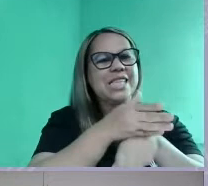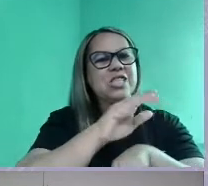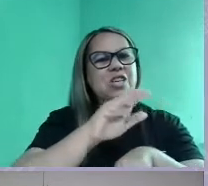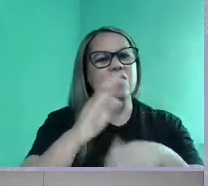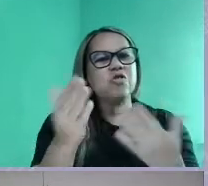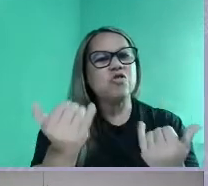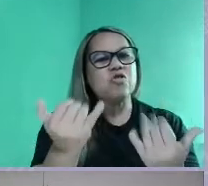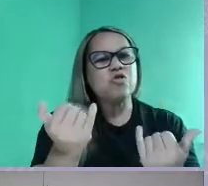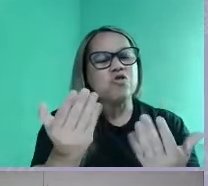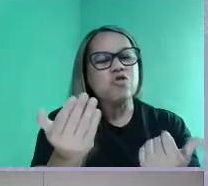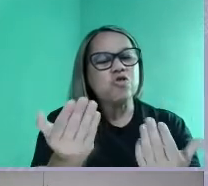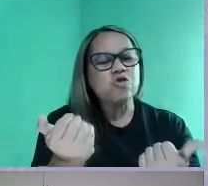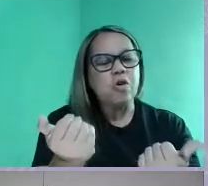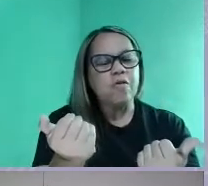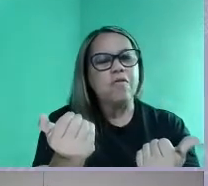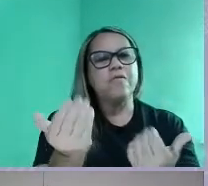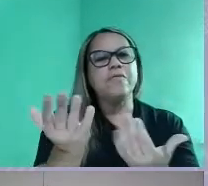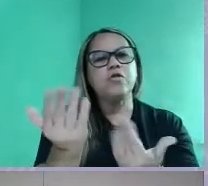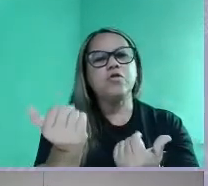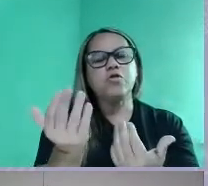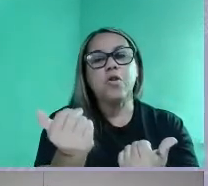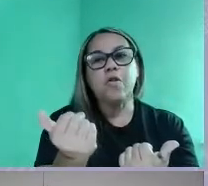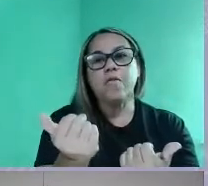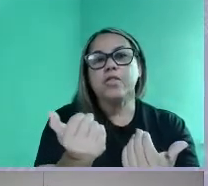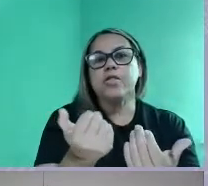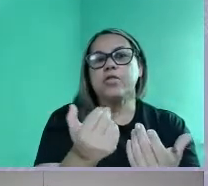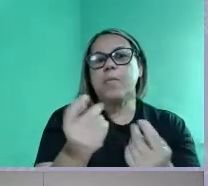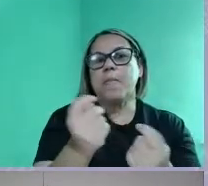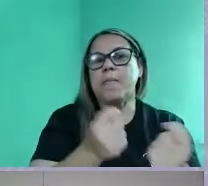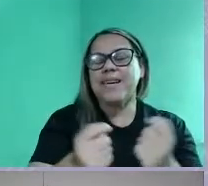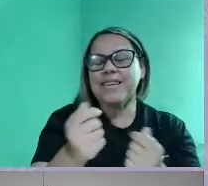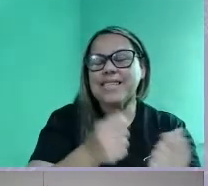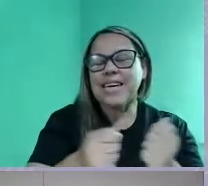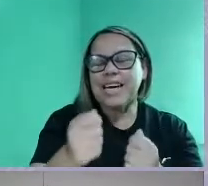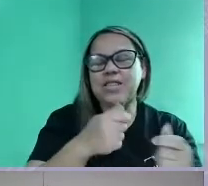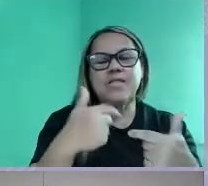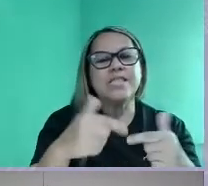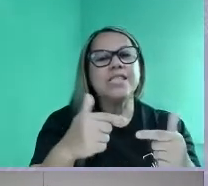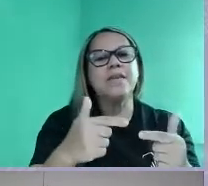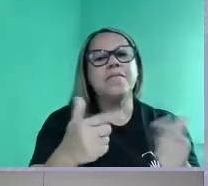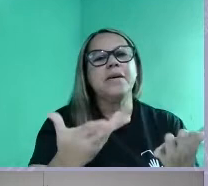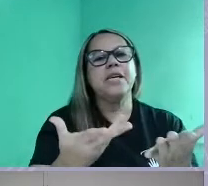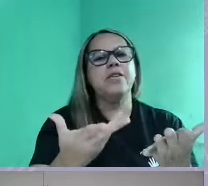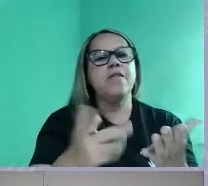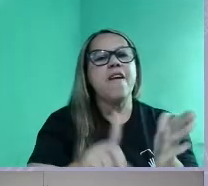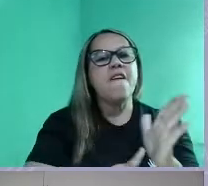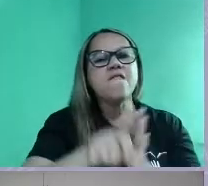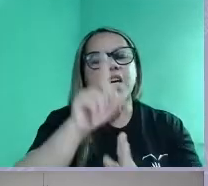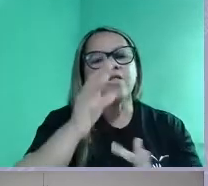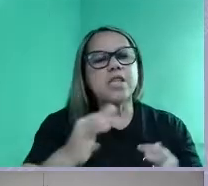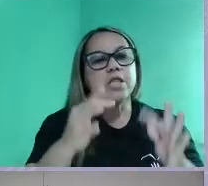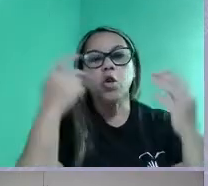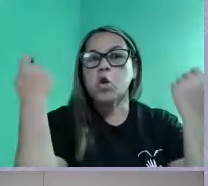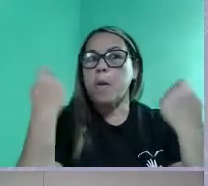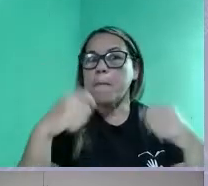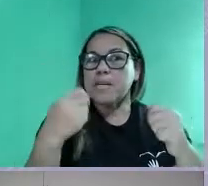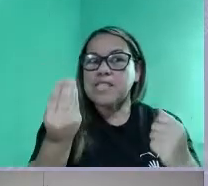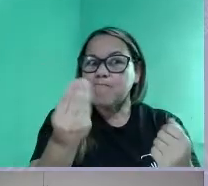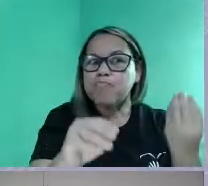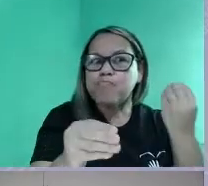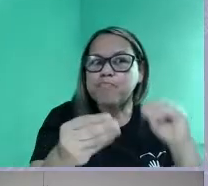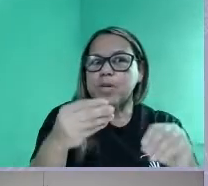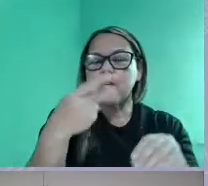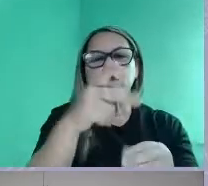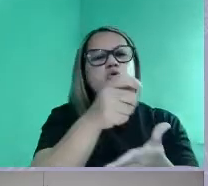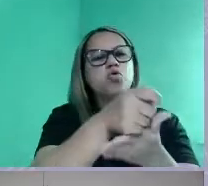mercado de trabalho no contexto de crise econômica e avanços tecnológicos, então vai ter que aparecer nessa redação inevitavelmente, né?